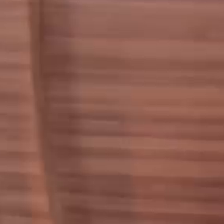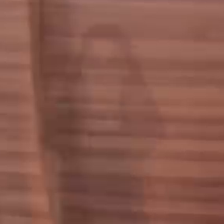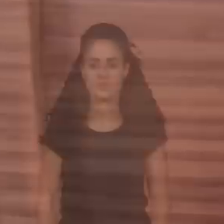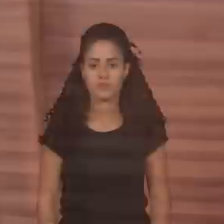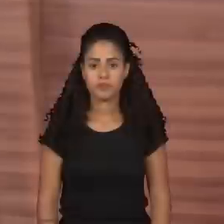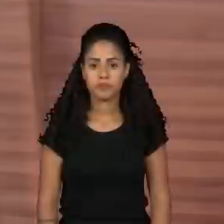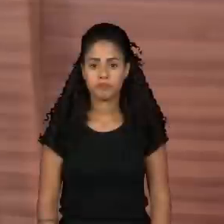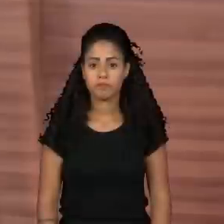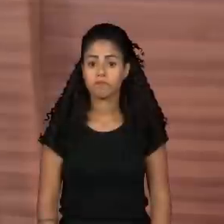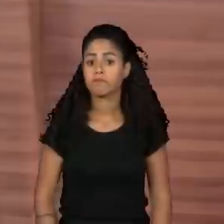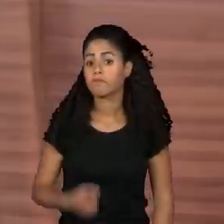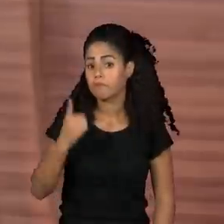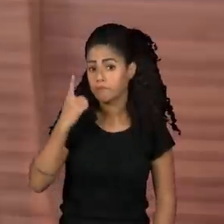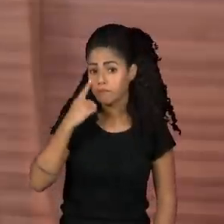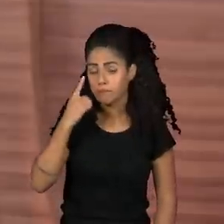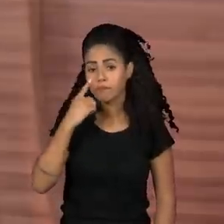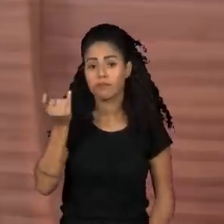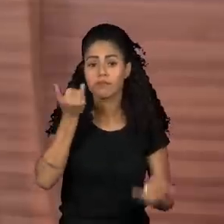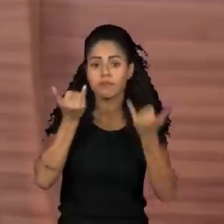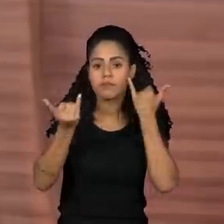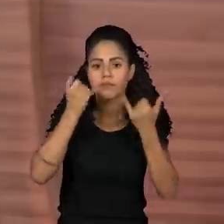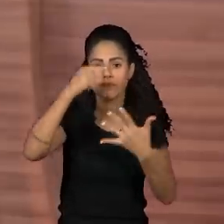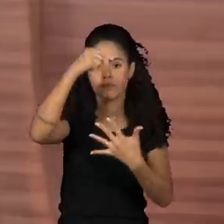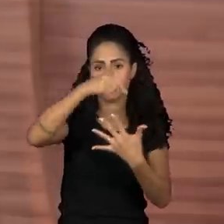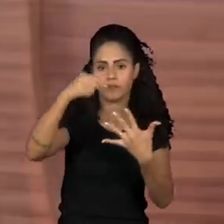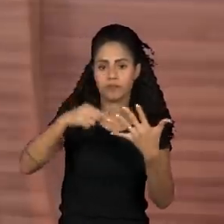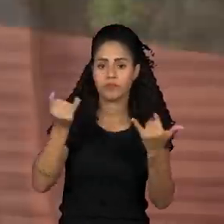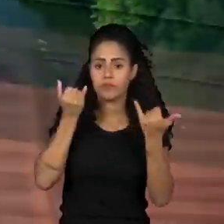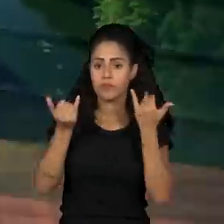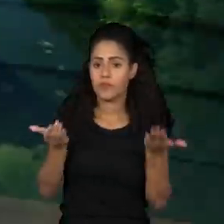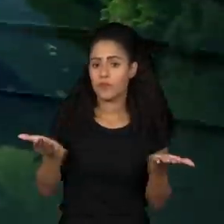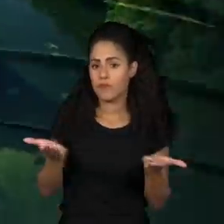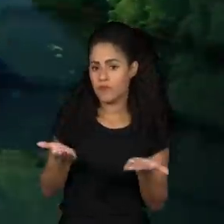Veja as reportagens de destaque do programa de hoje.